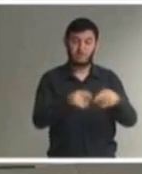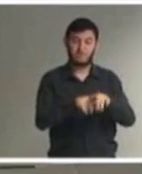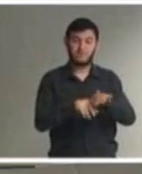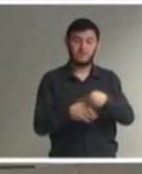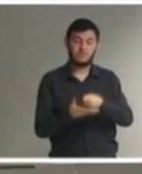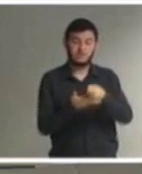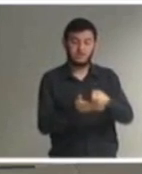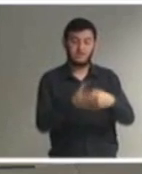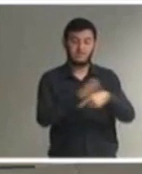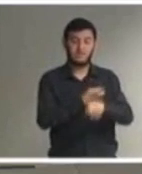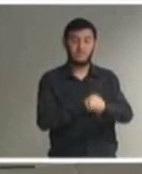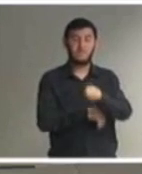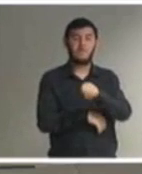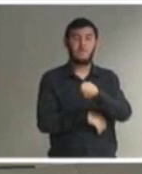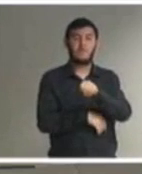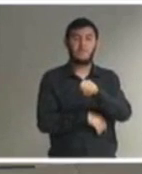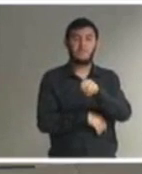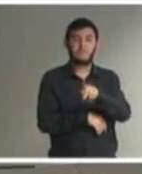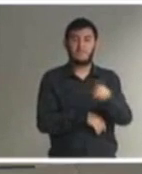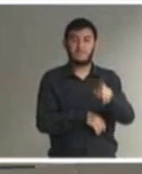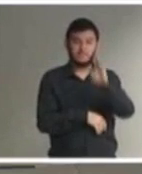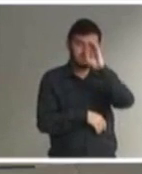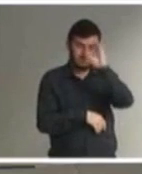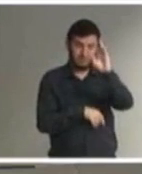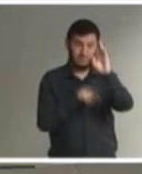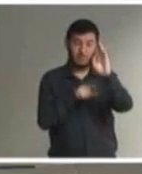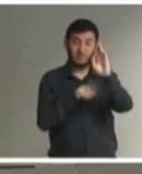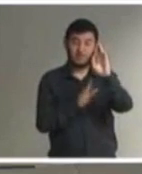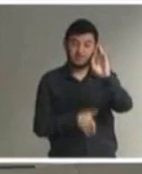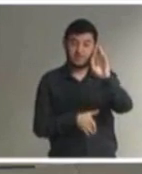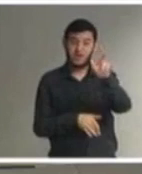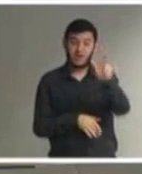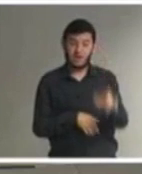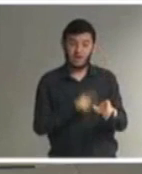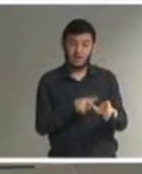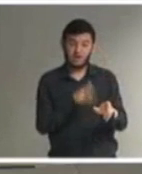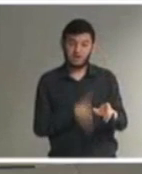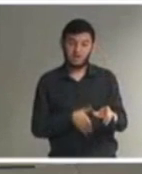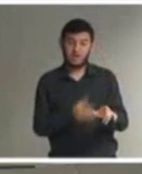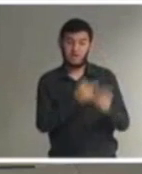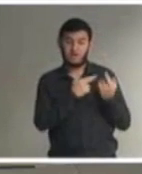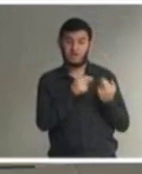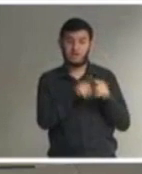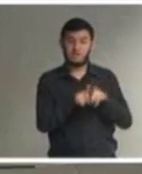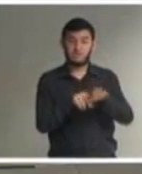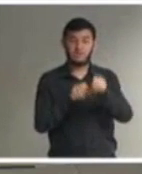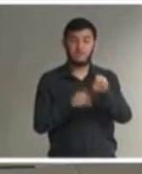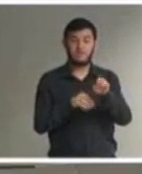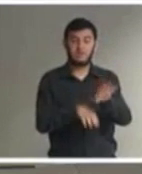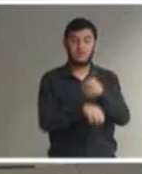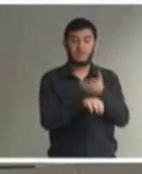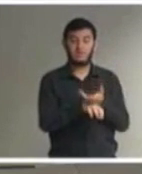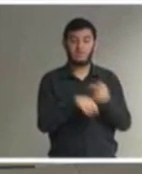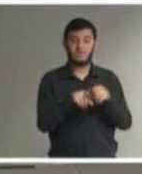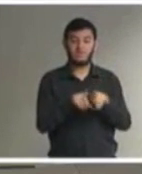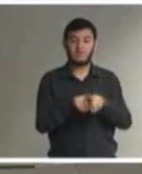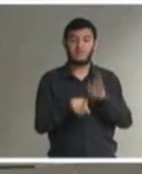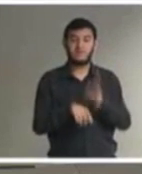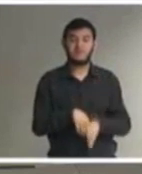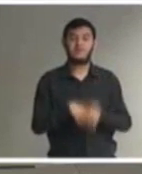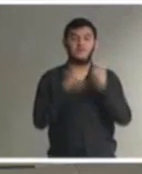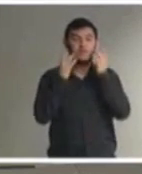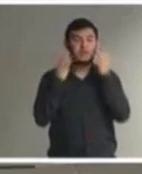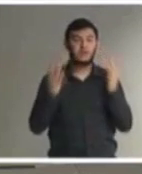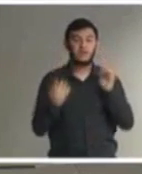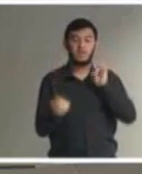que é o responsável por ministrar o conteúdo por facilitar a transmissão desse conteúdo não